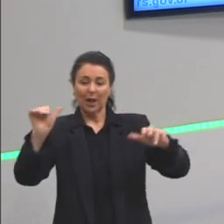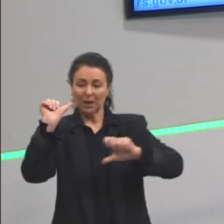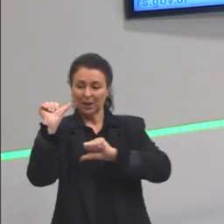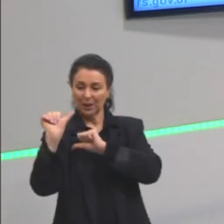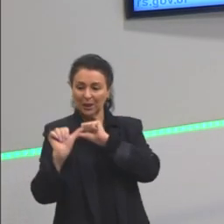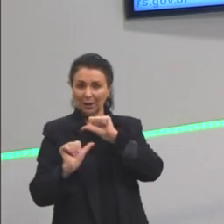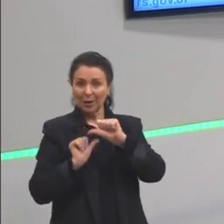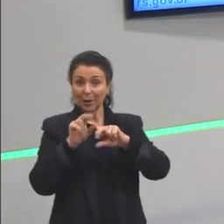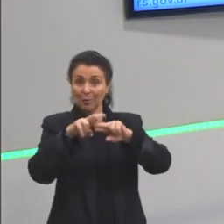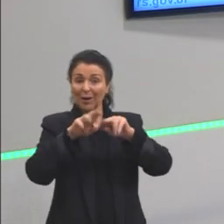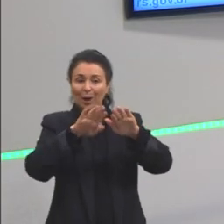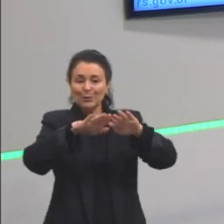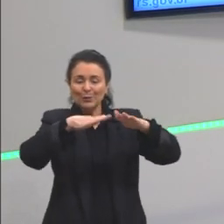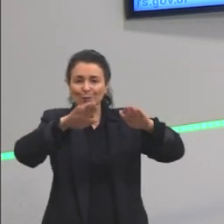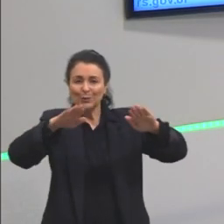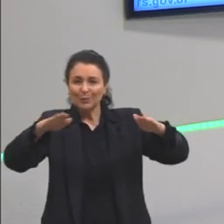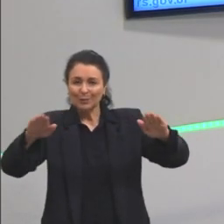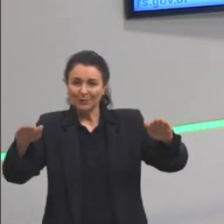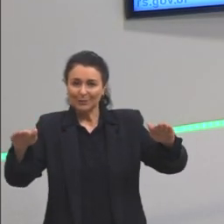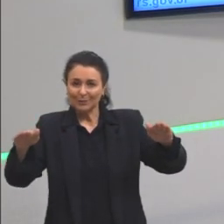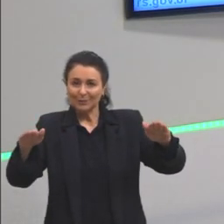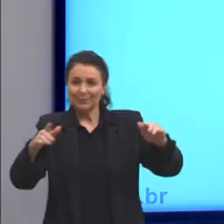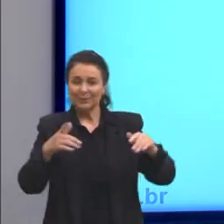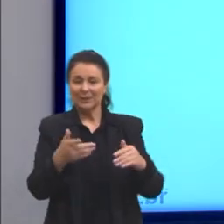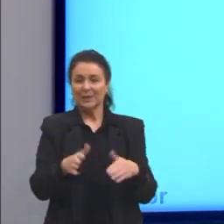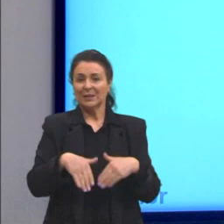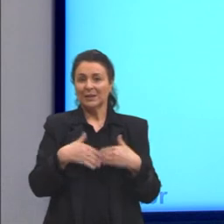tem o mar. Então,